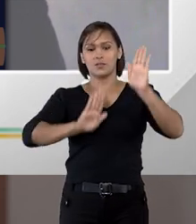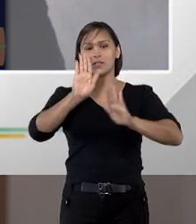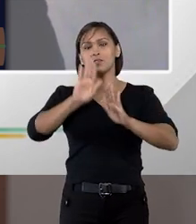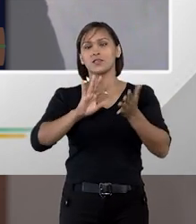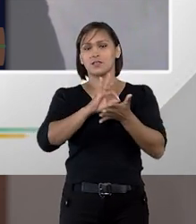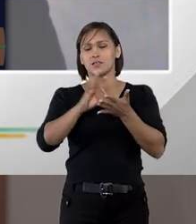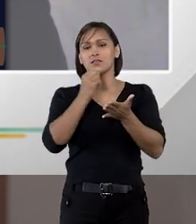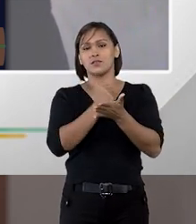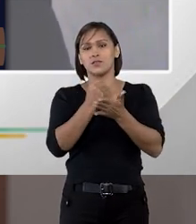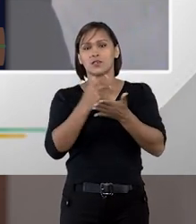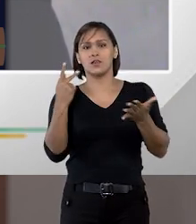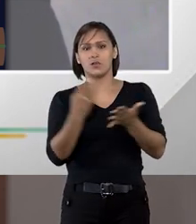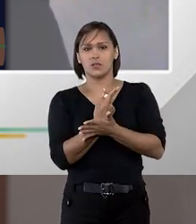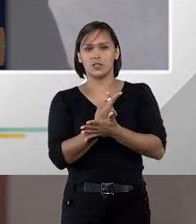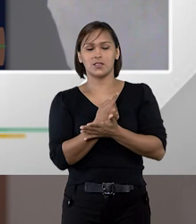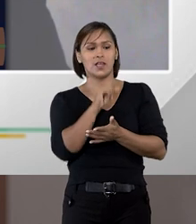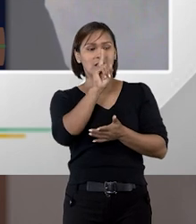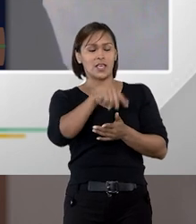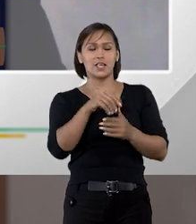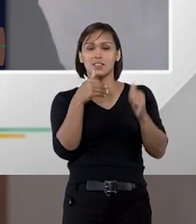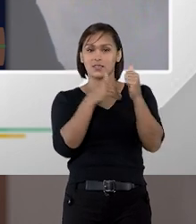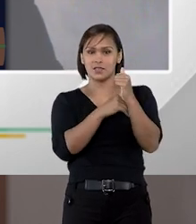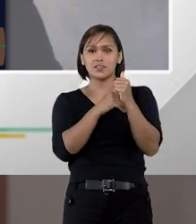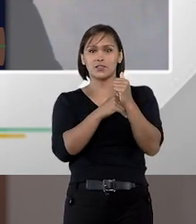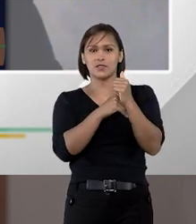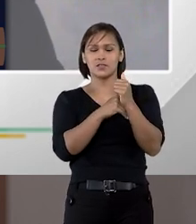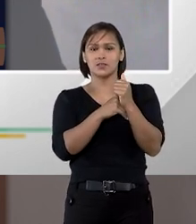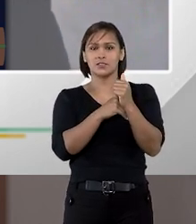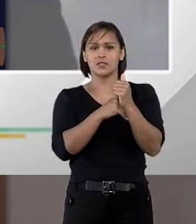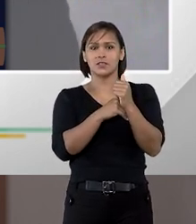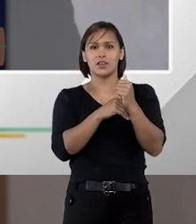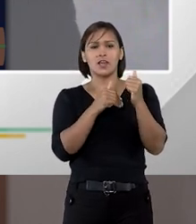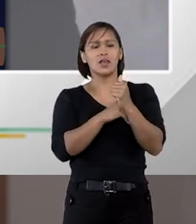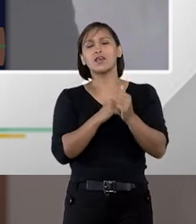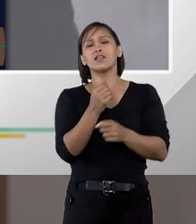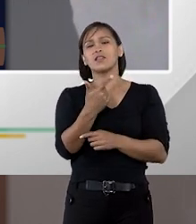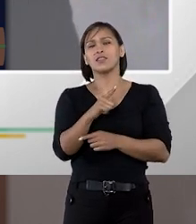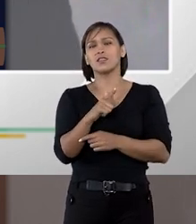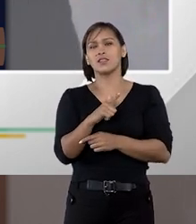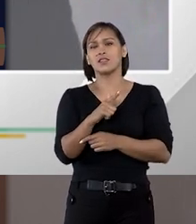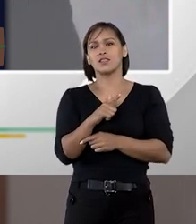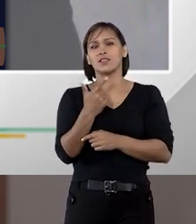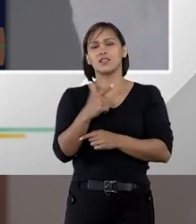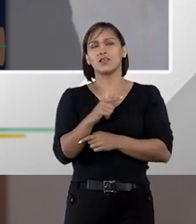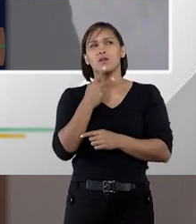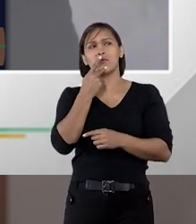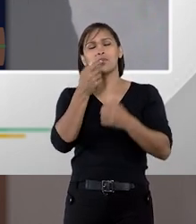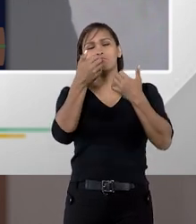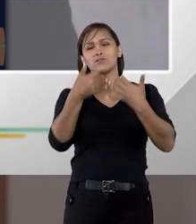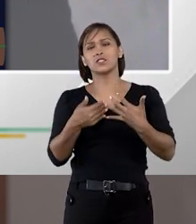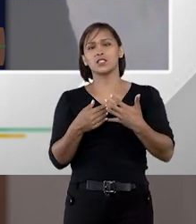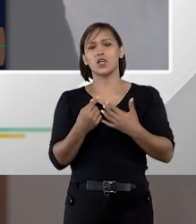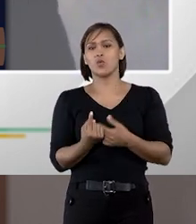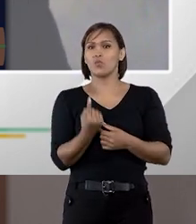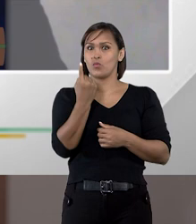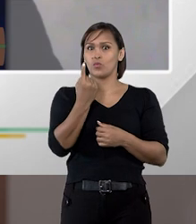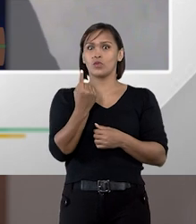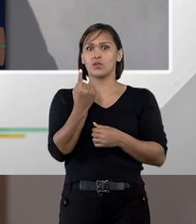licitação para aquela contratação esse sigilo ele não é digamos